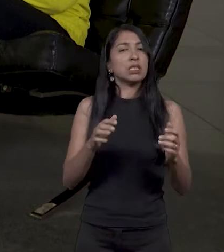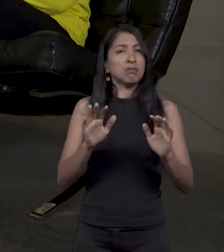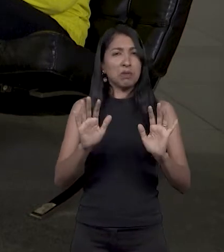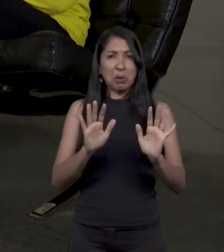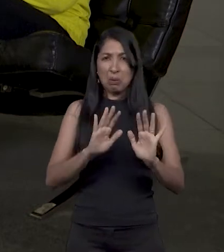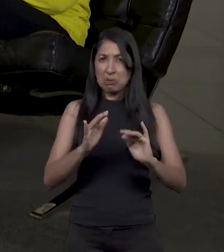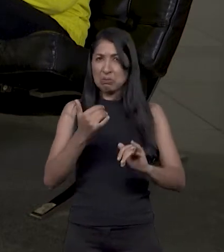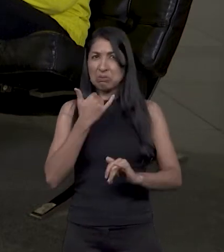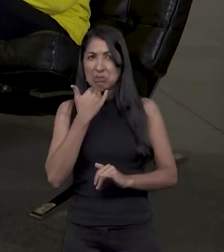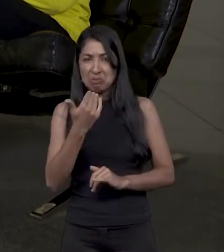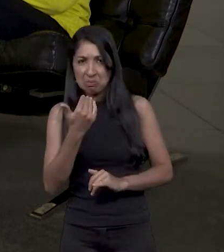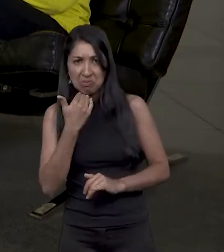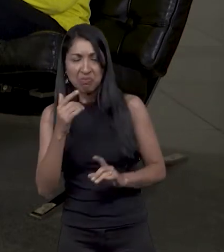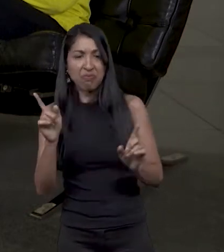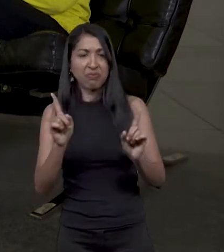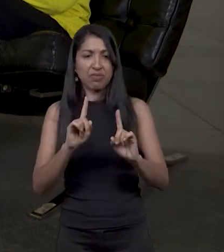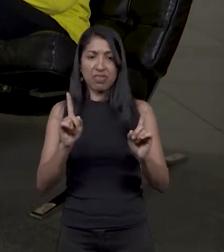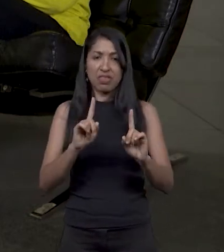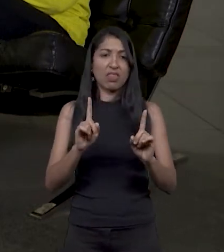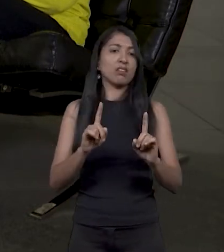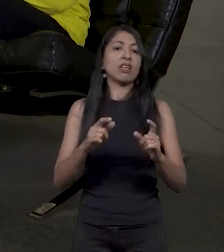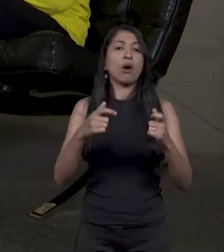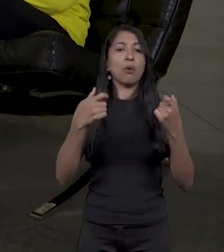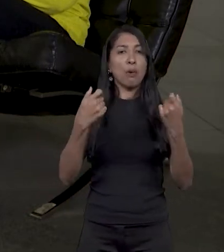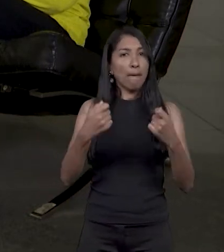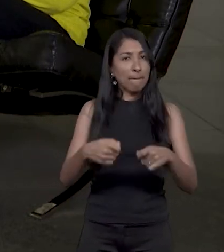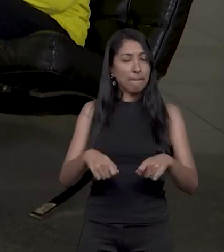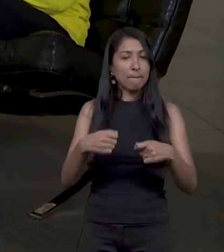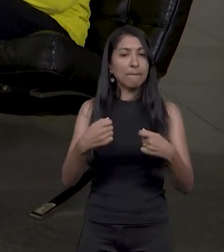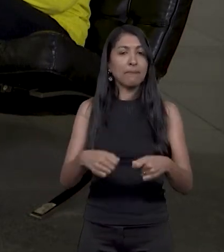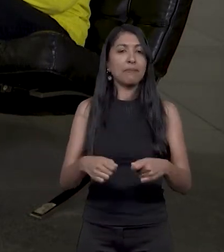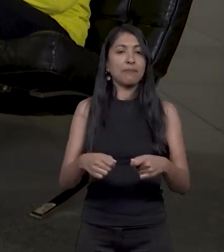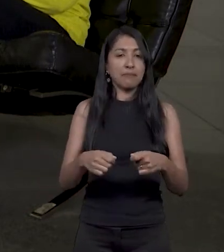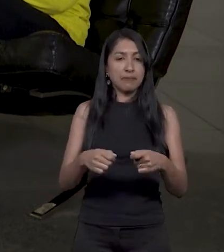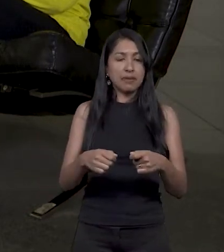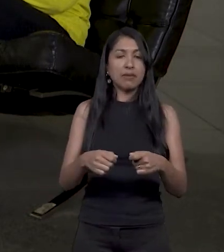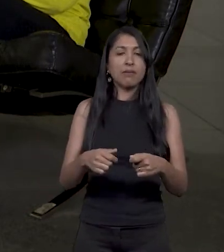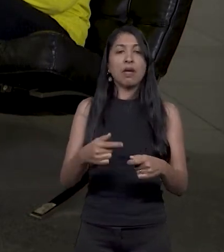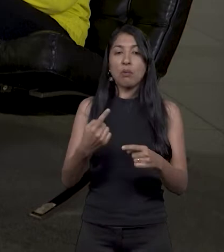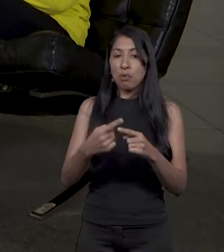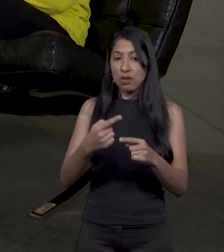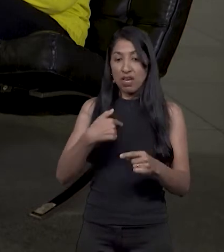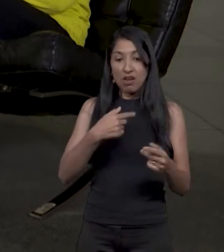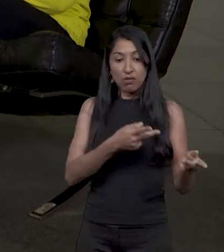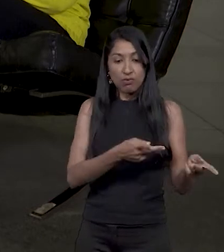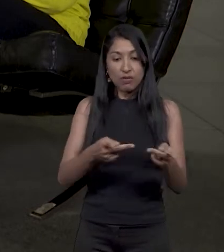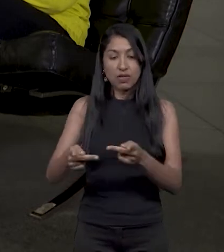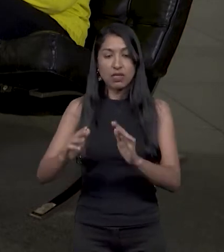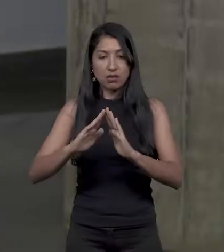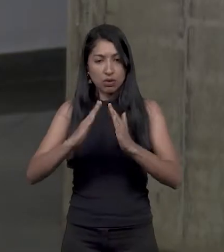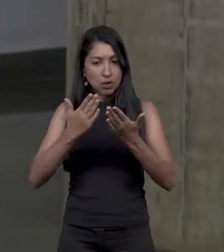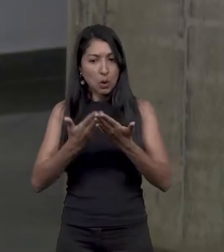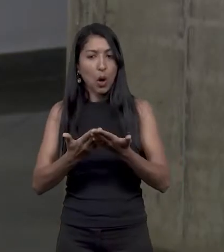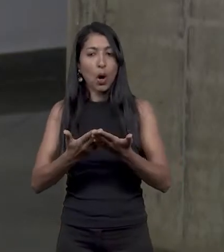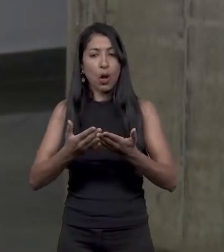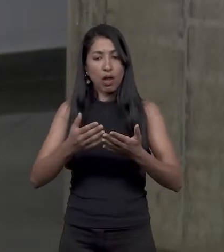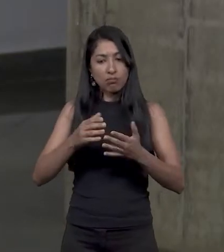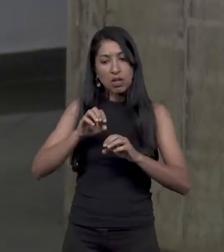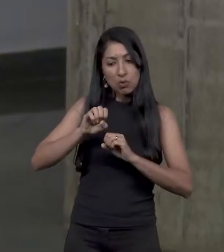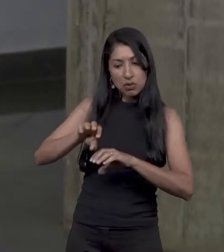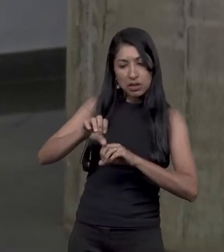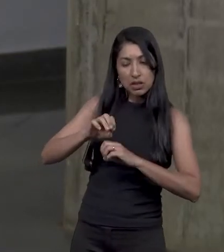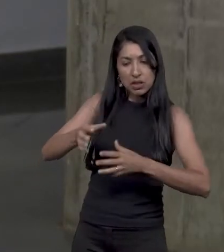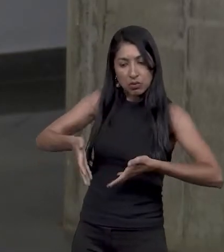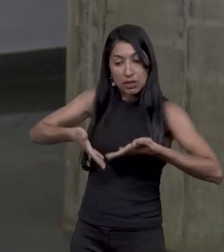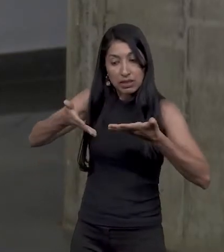mandando e eu levando, porque eu visito escolas, ministro, oficina de incentivo à leitura, e agora,